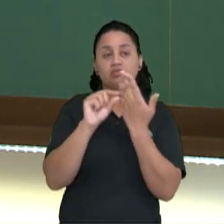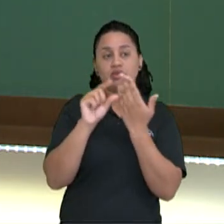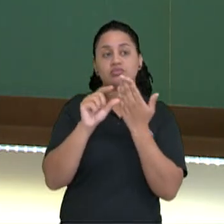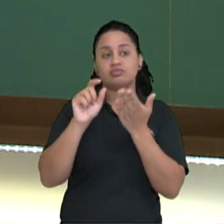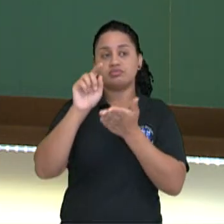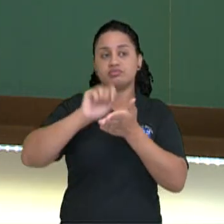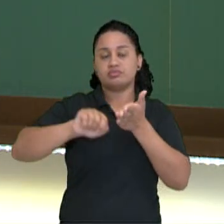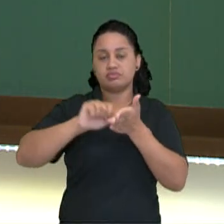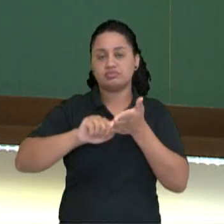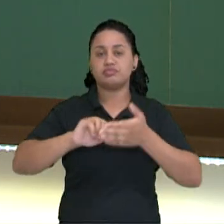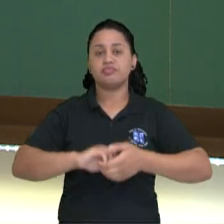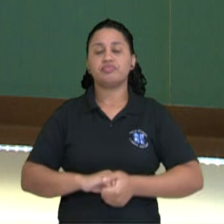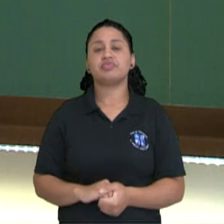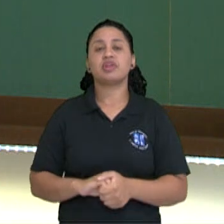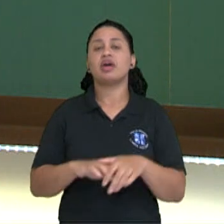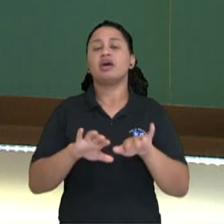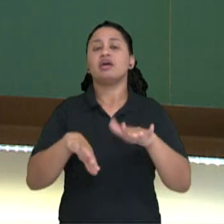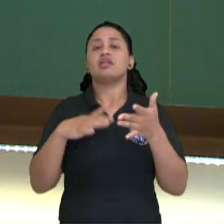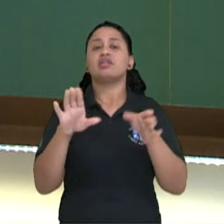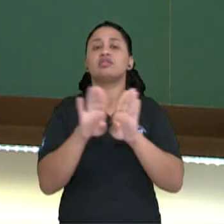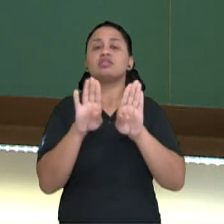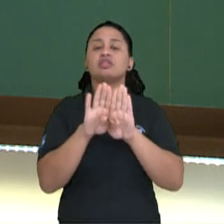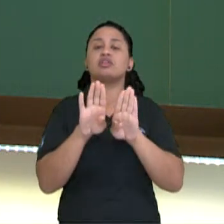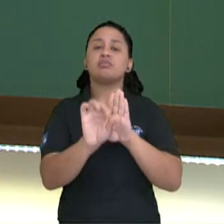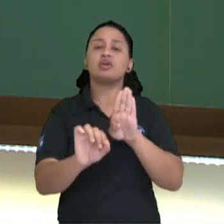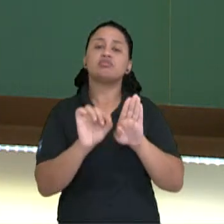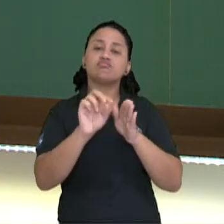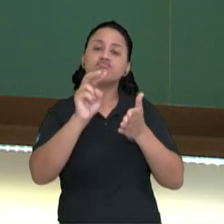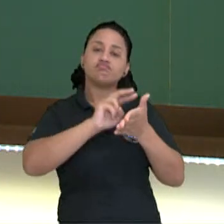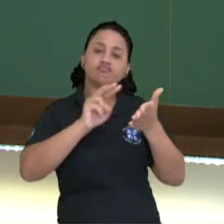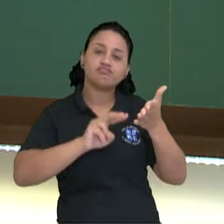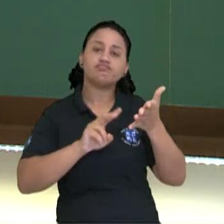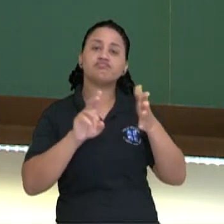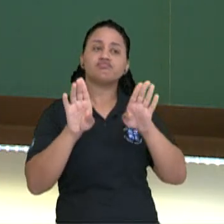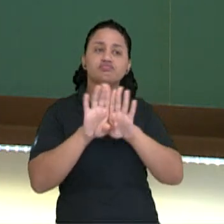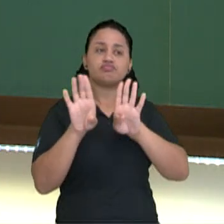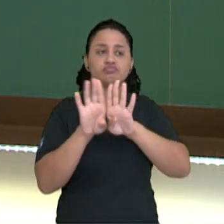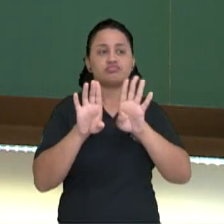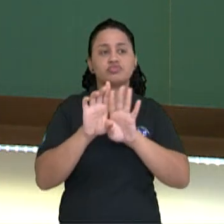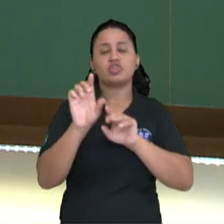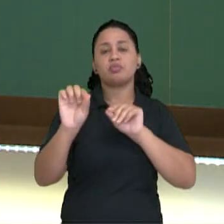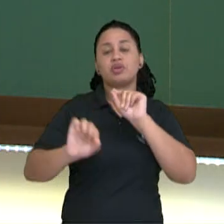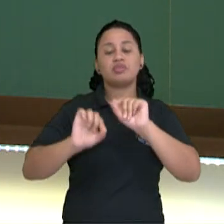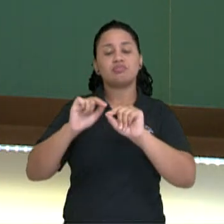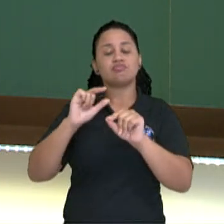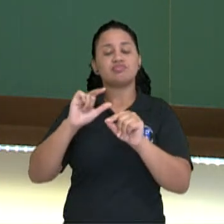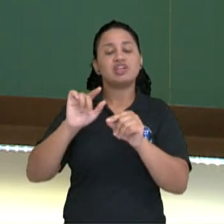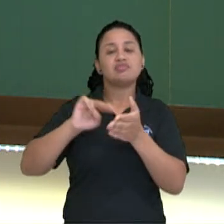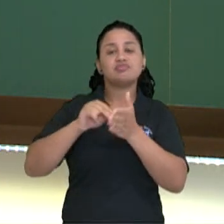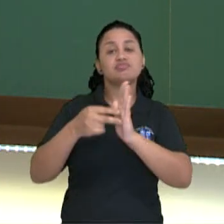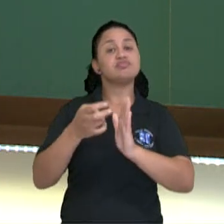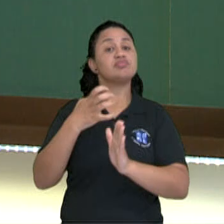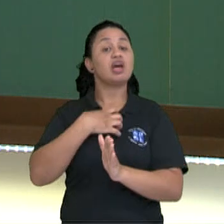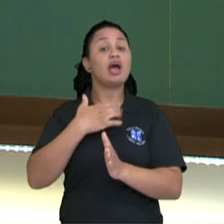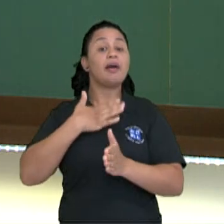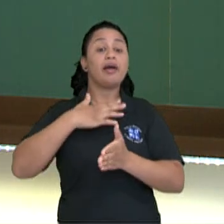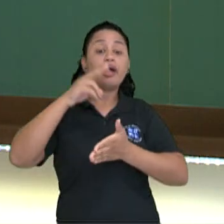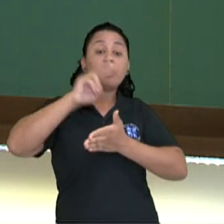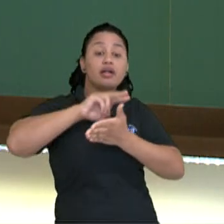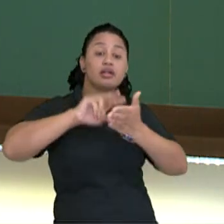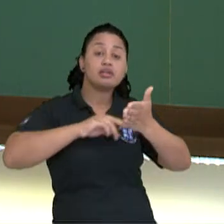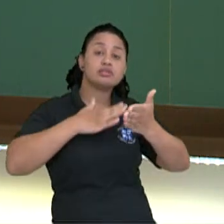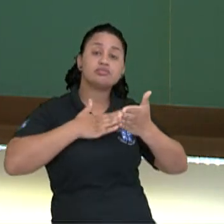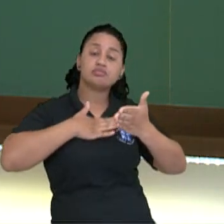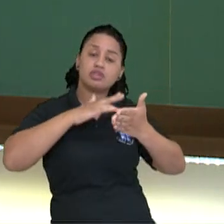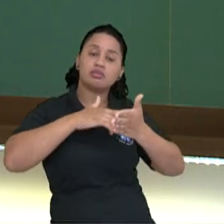efeitos de sentido, então, que são os efeitos que a gente vai encontrar a partir da nossa leitura feita